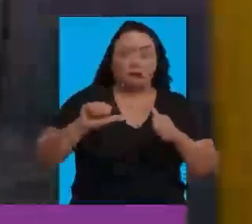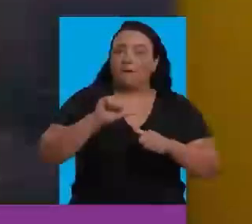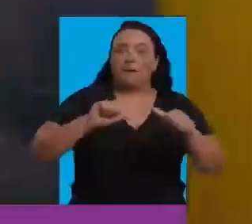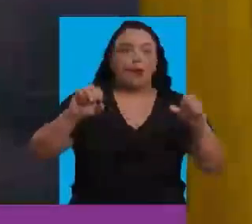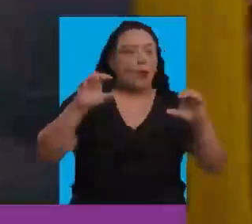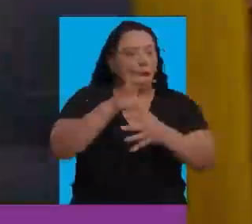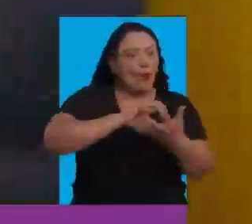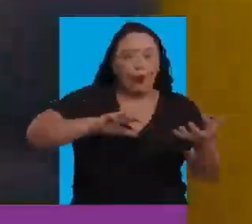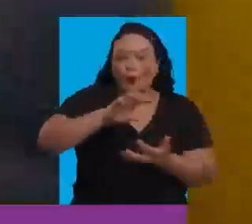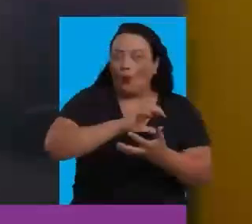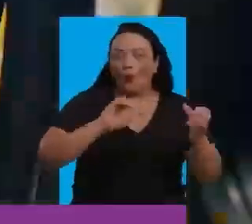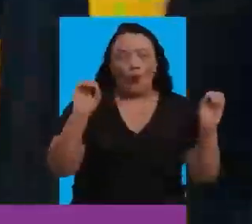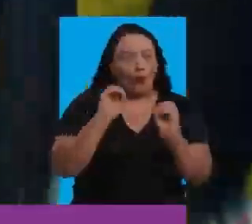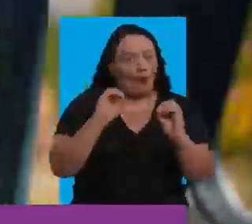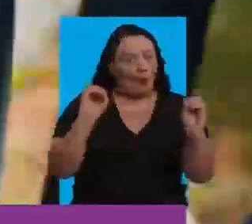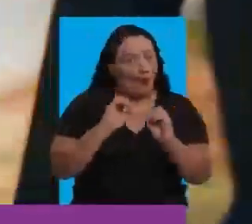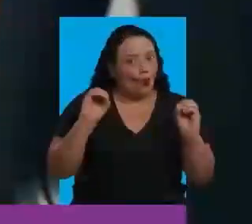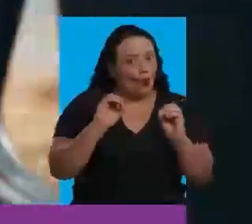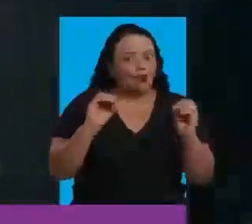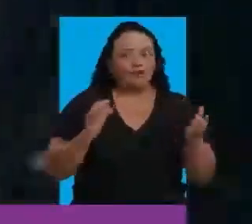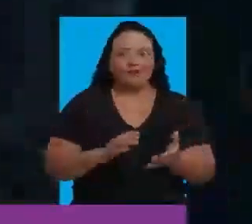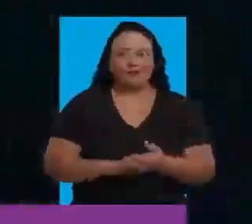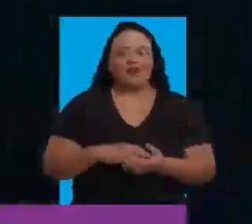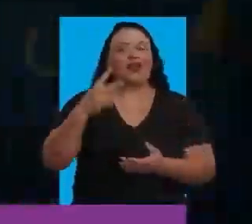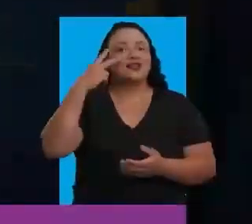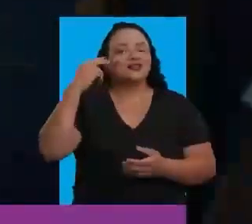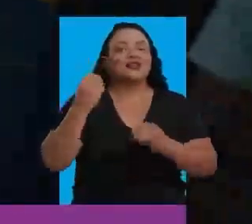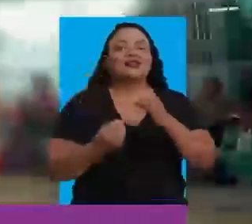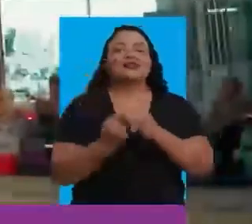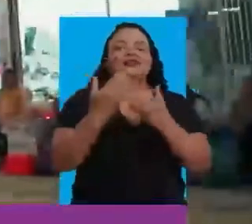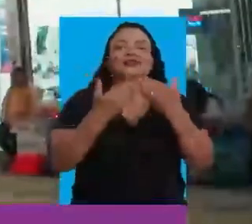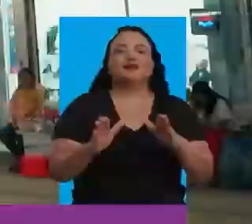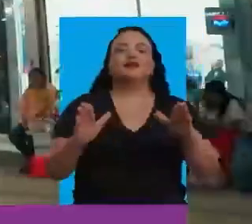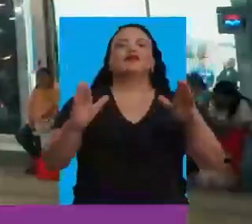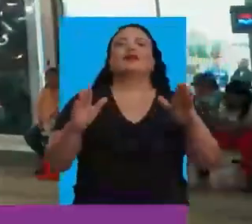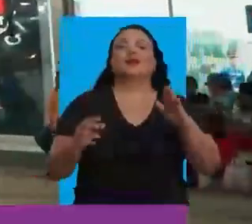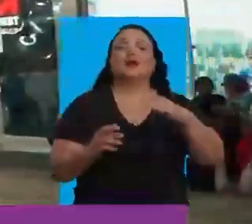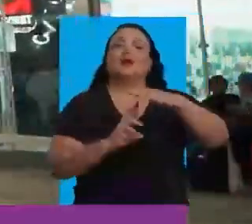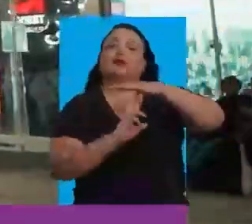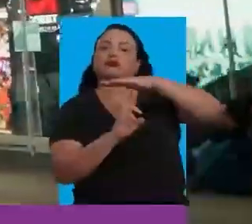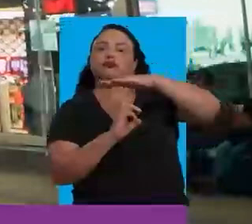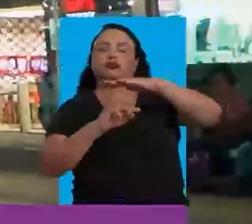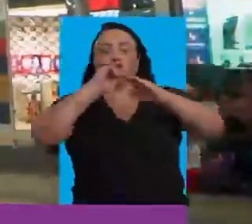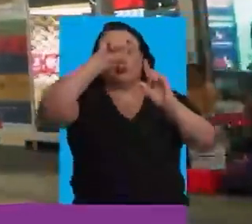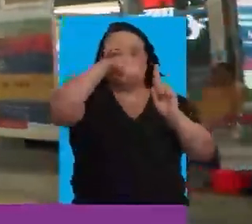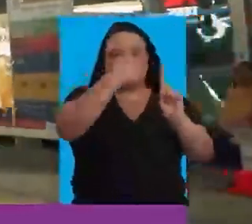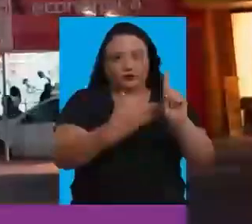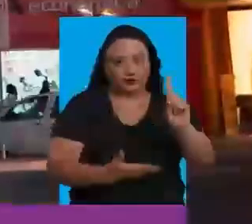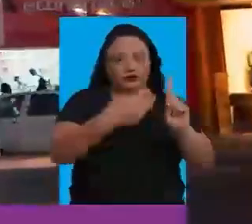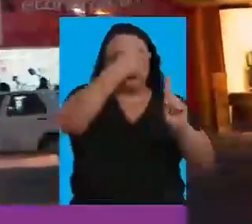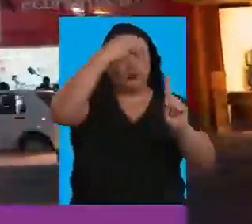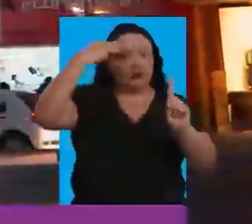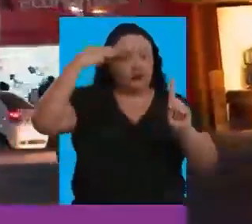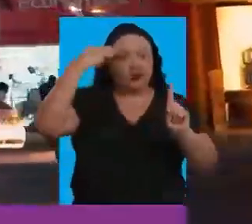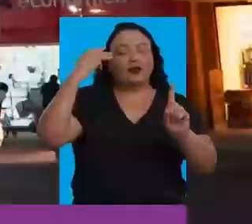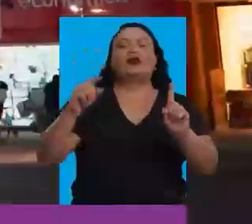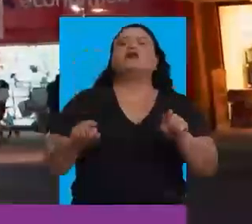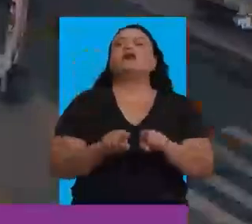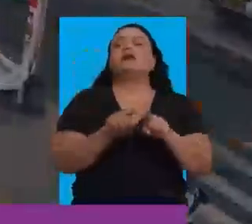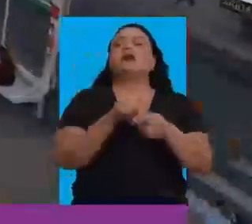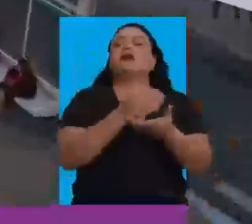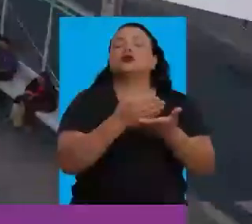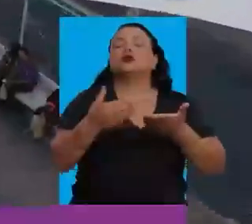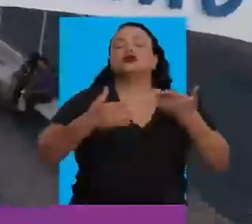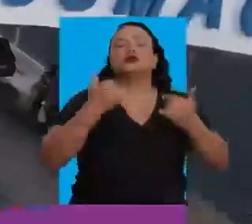Conquista não teve nenhuma greve de ônibus nos últimos quatro anos. Sheila inaugurou a estação de transbordo, homenageando Erzeng Guzmão,